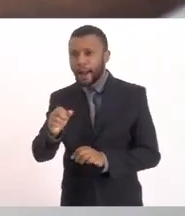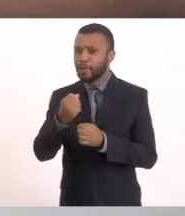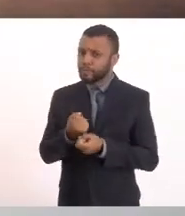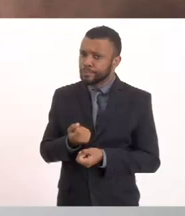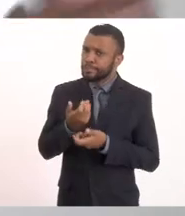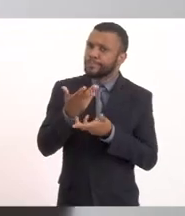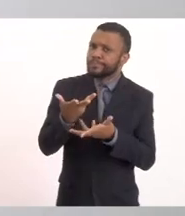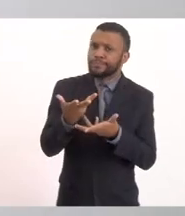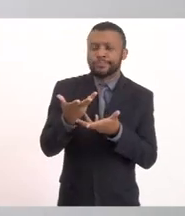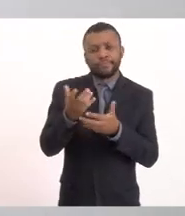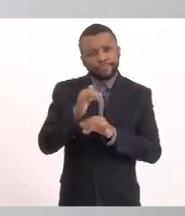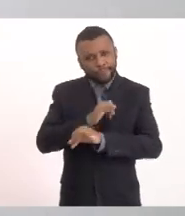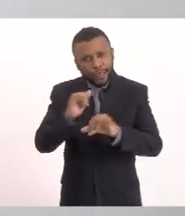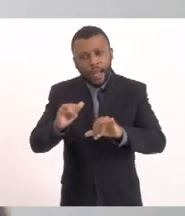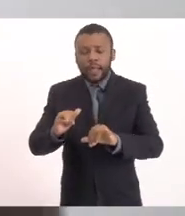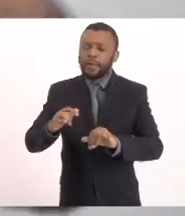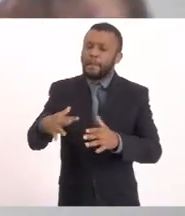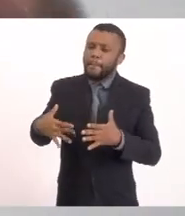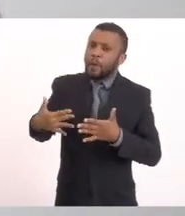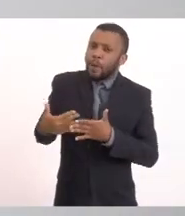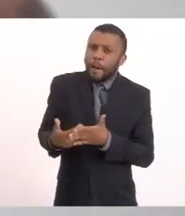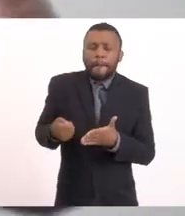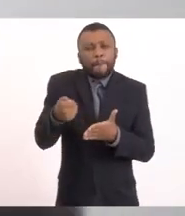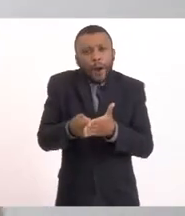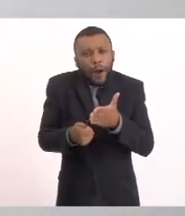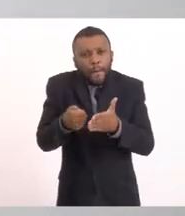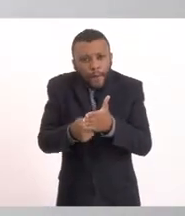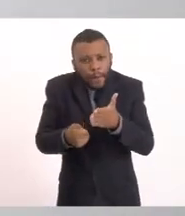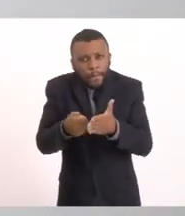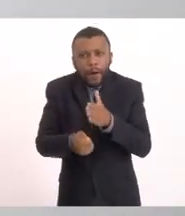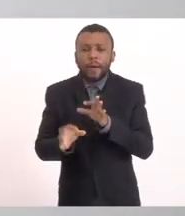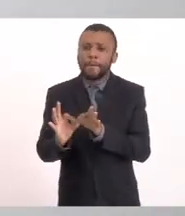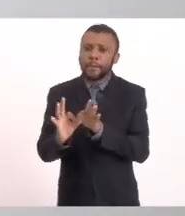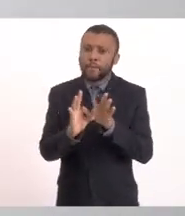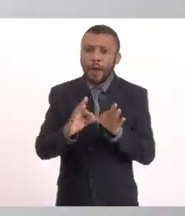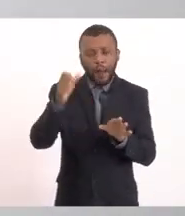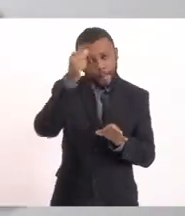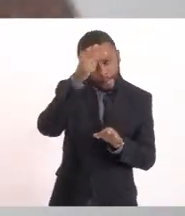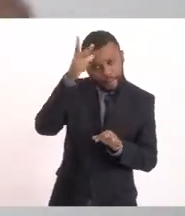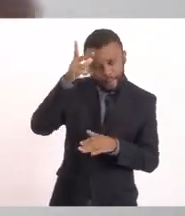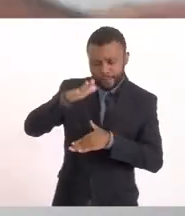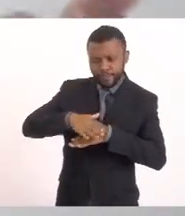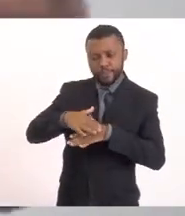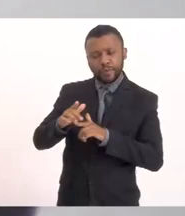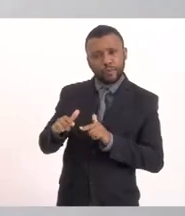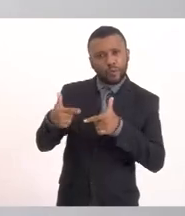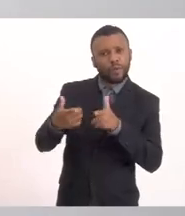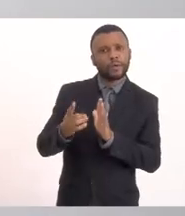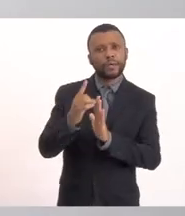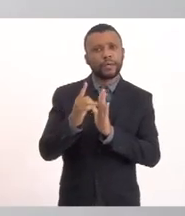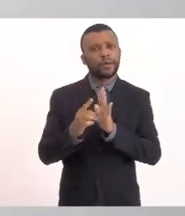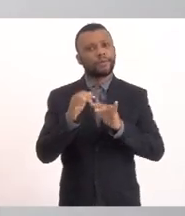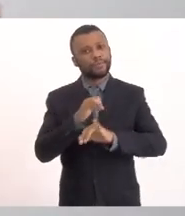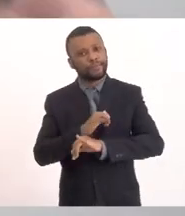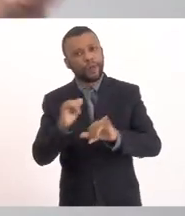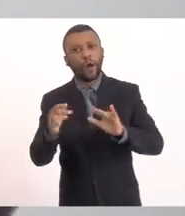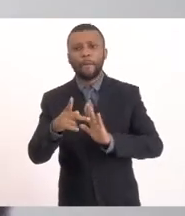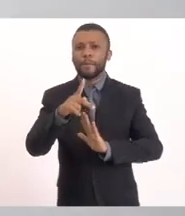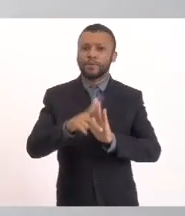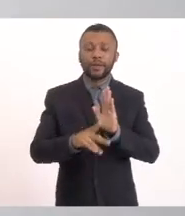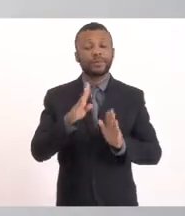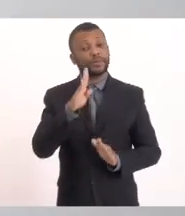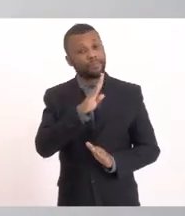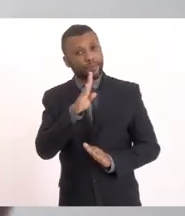venho Esse tempo todo brigando Venho fazendo Me unir A prefeita fez a parte dela Decretou O projeto de